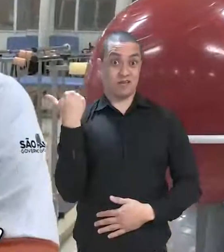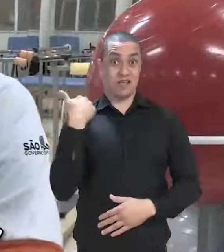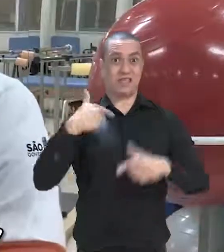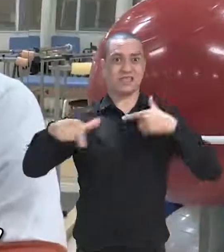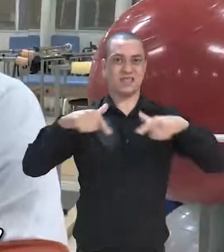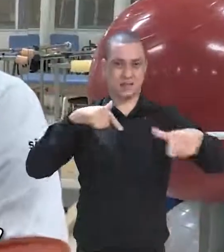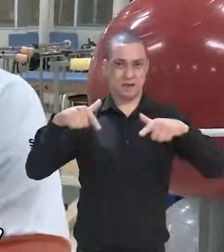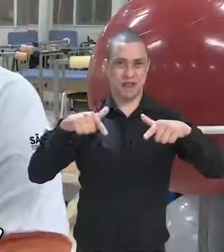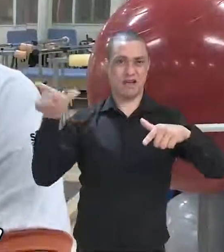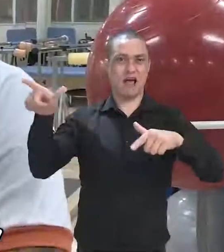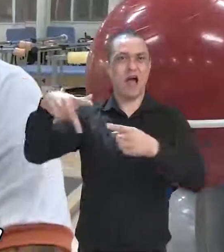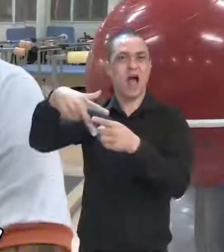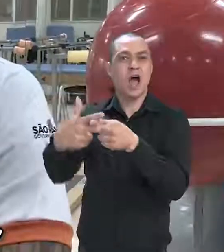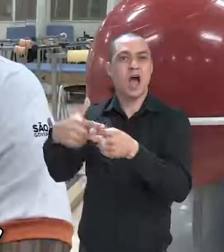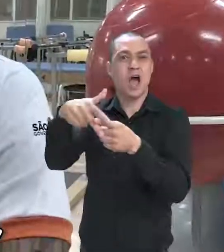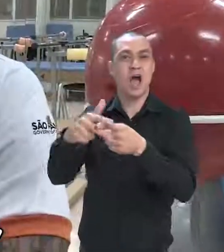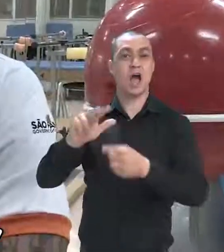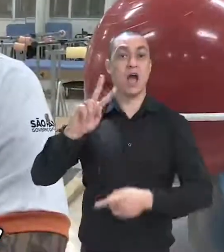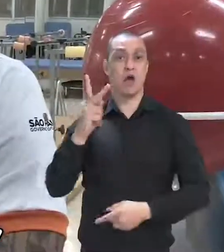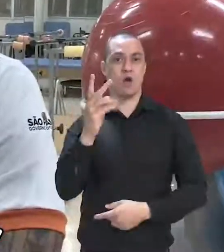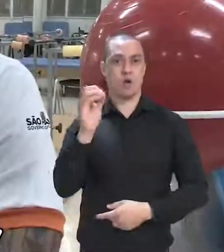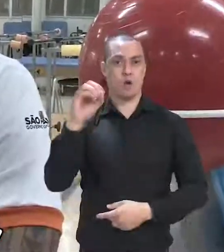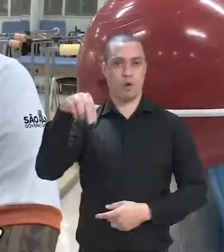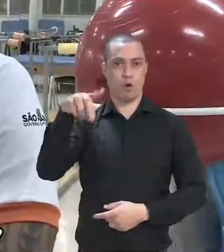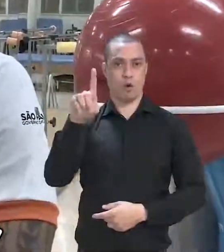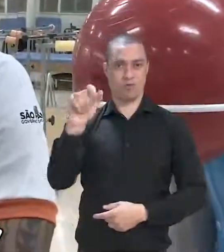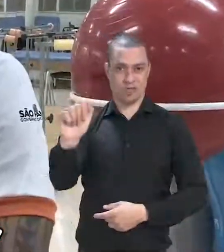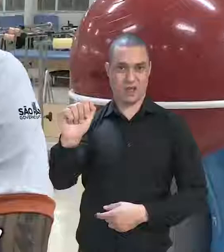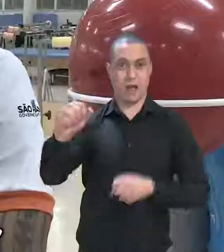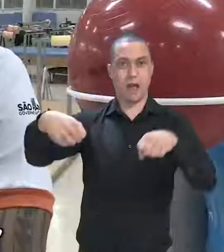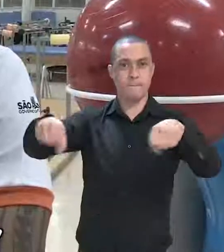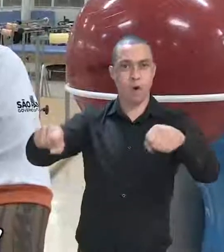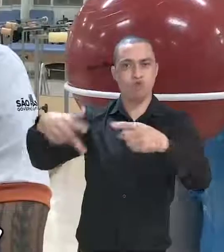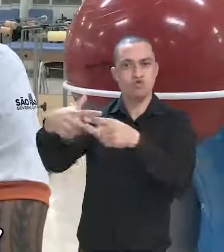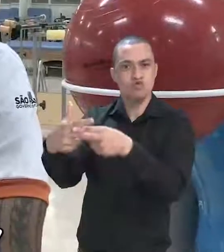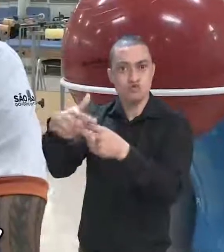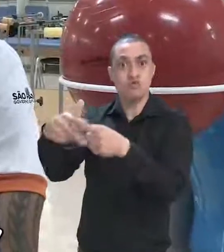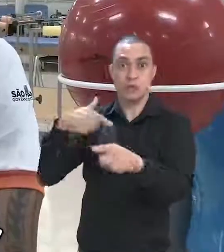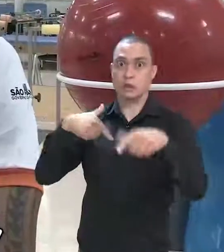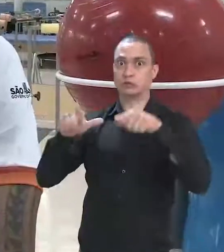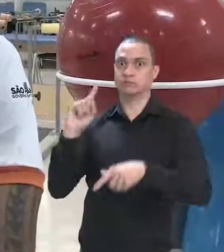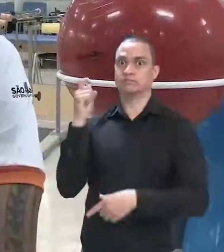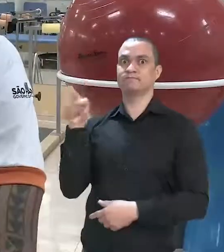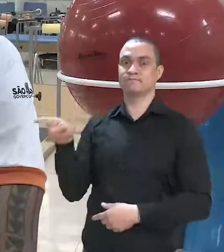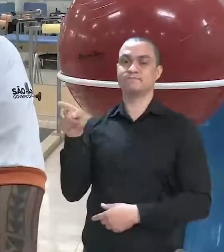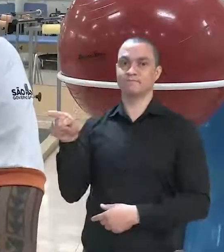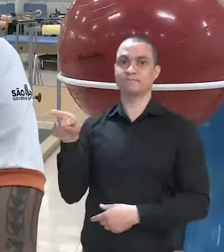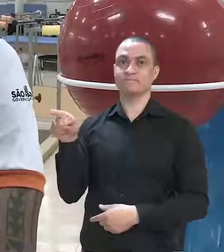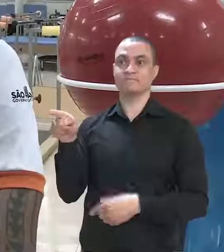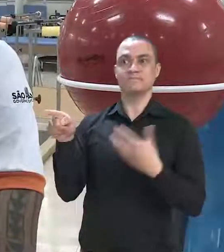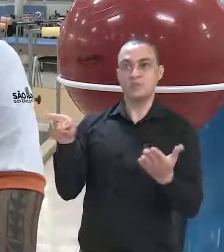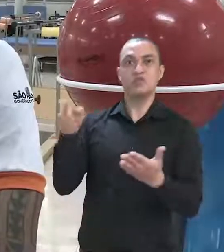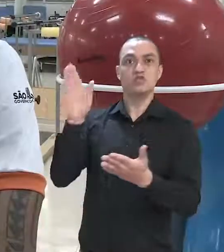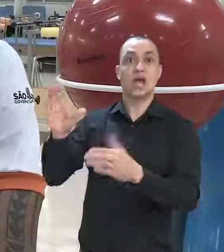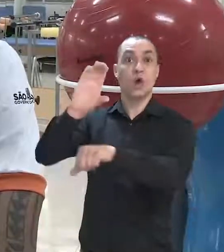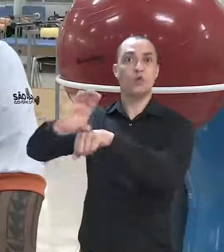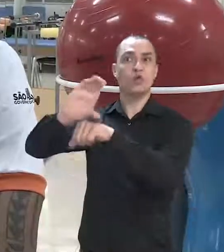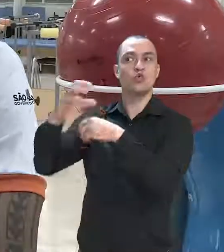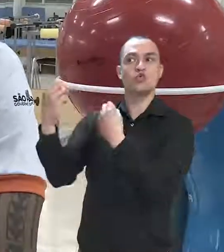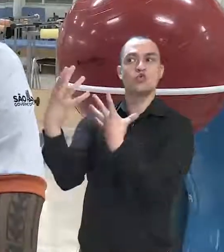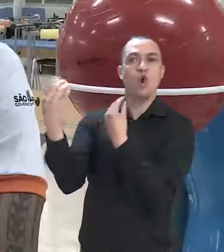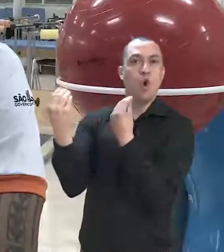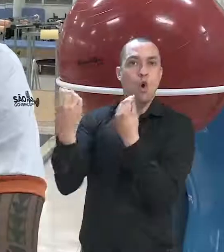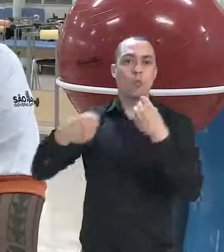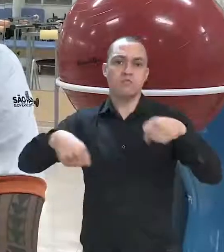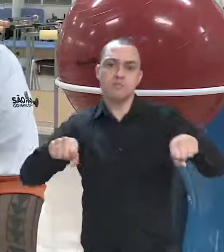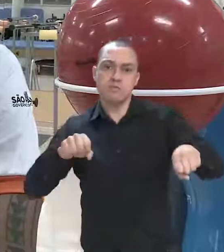eu trabalhava em oficina, em oficina de moto na Honda, então